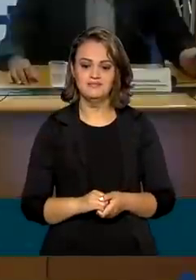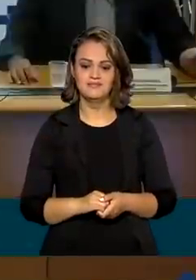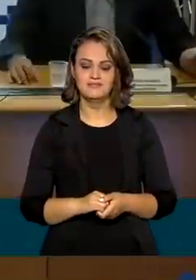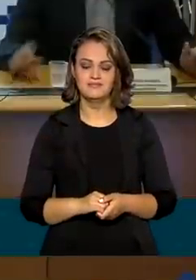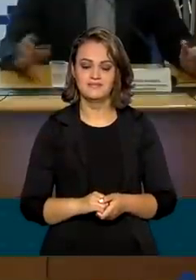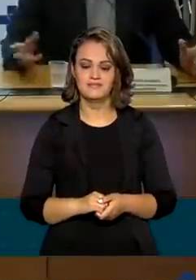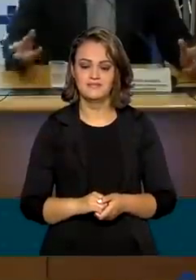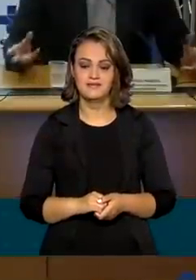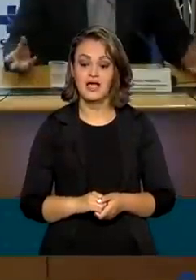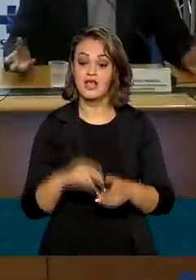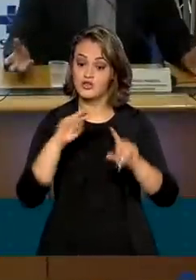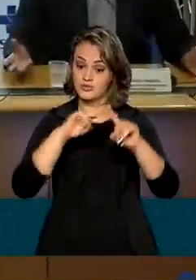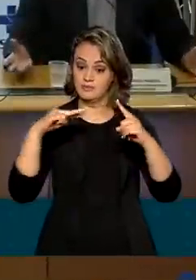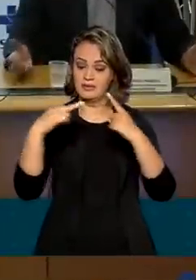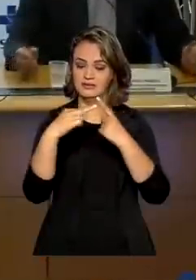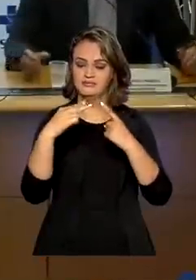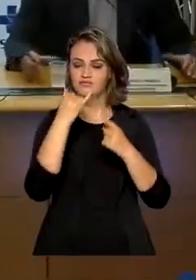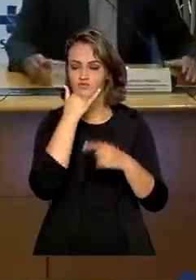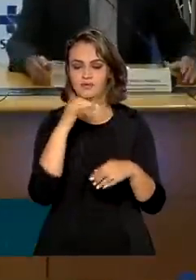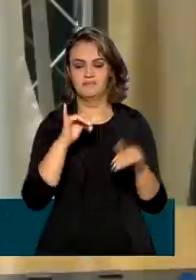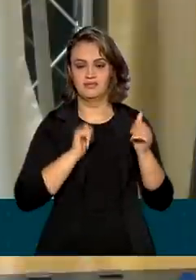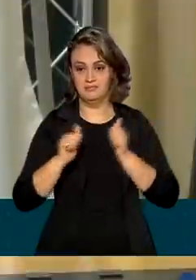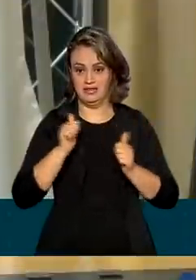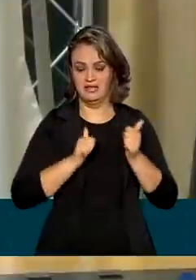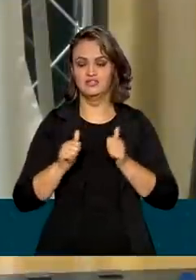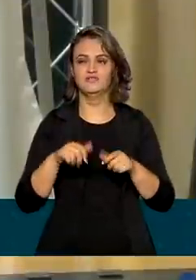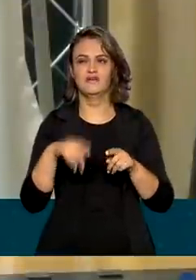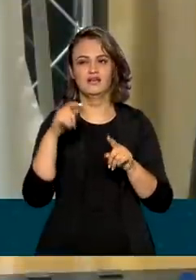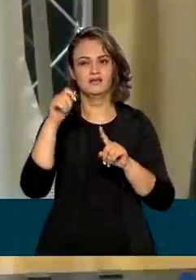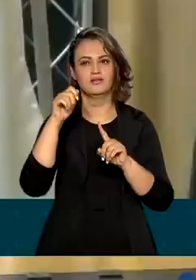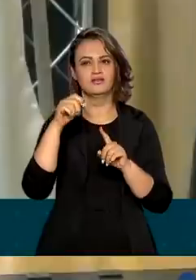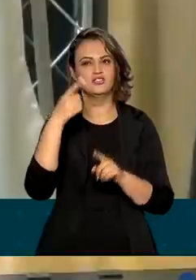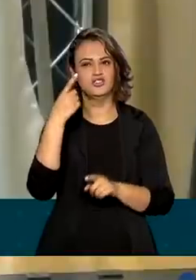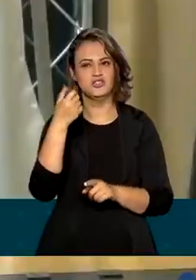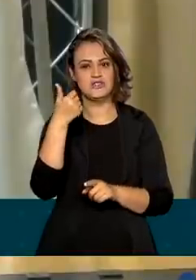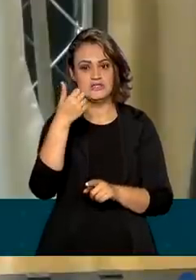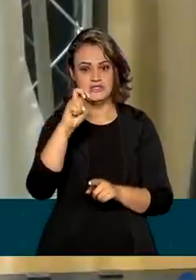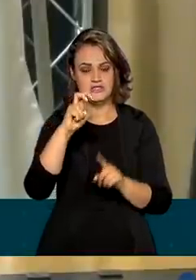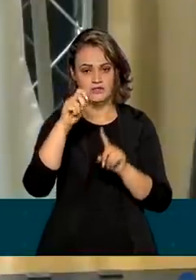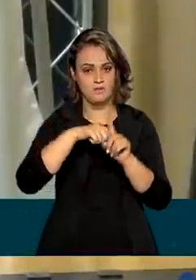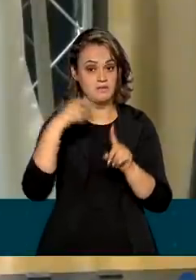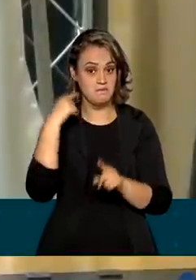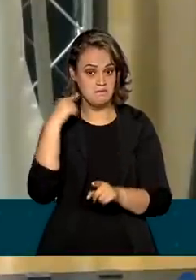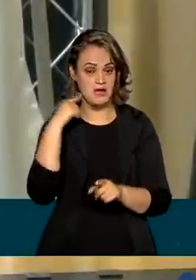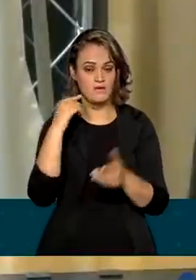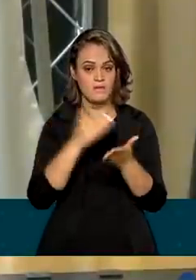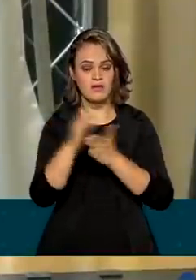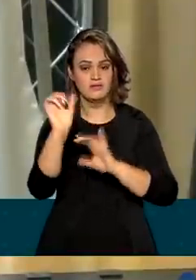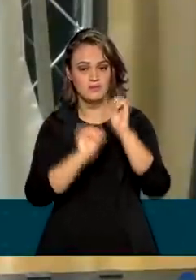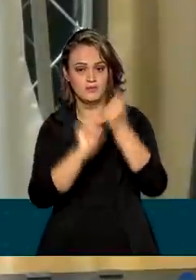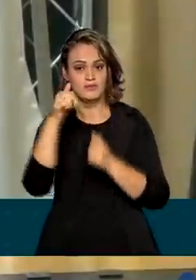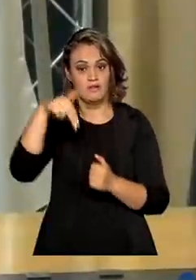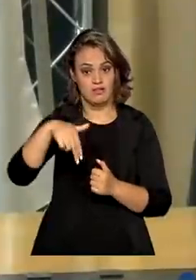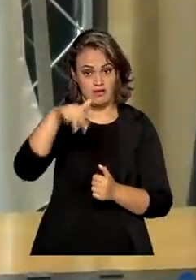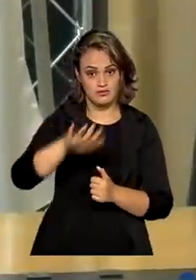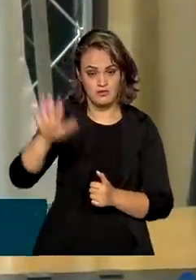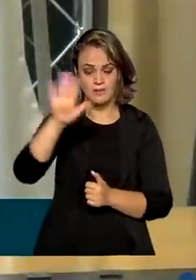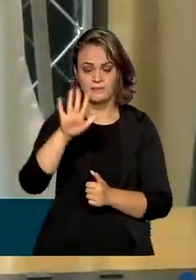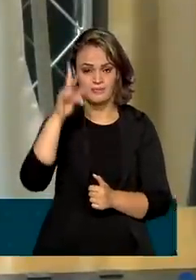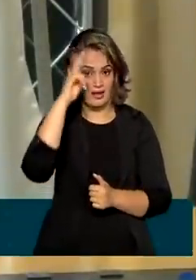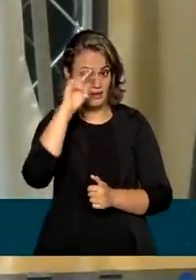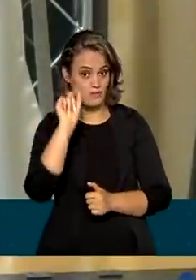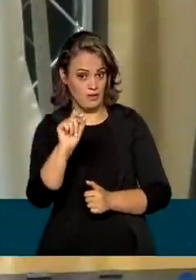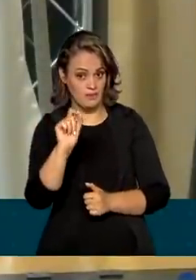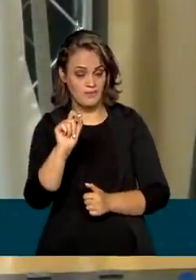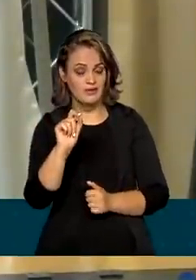A nossa expectativa é que, no dia 15 de maio, a gente comece a produção nacional. E, lembrando, há